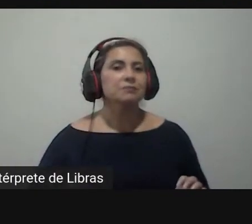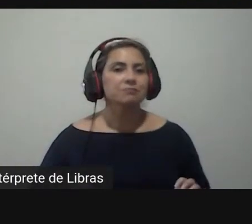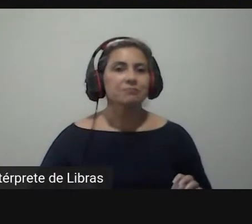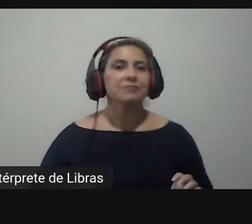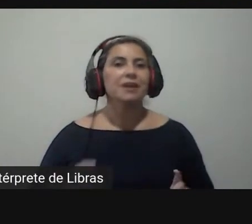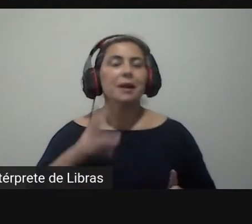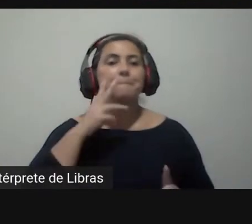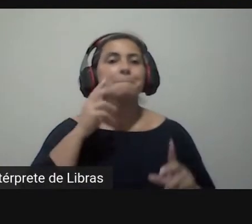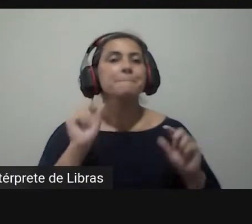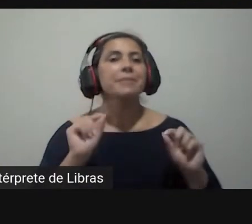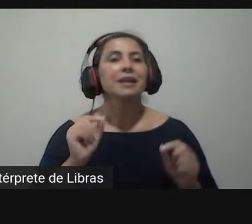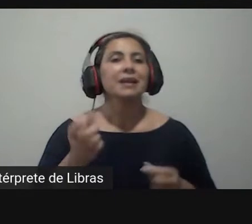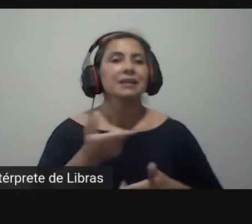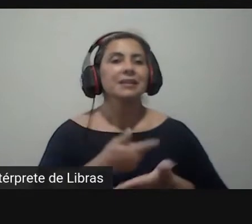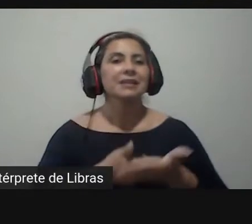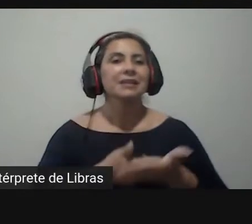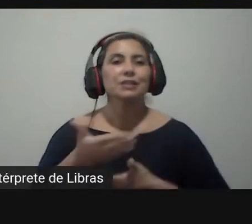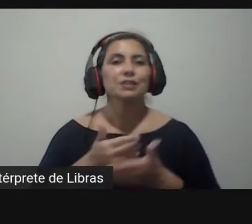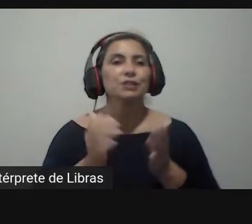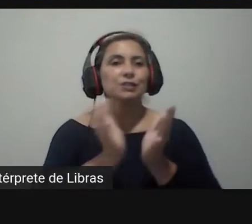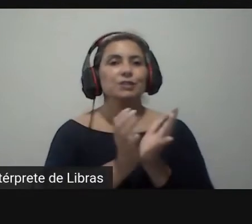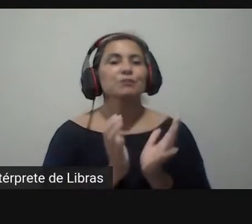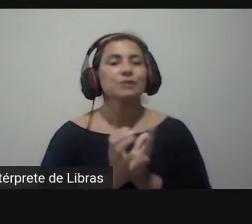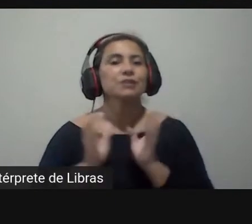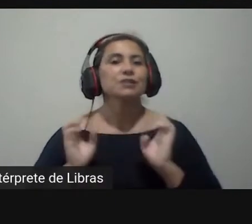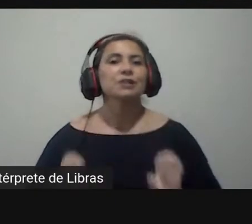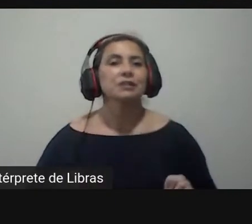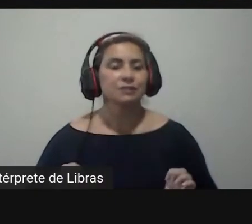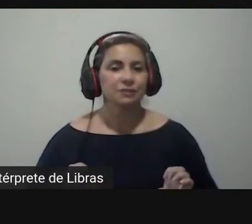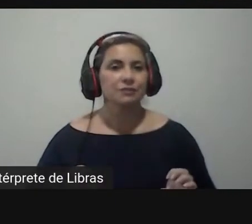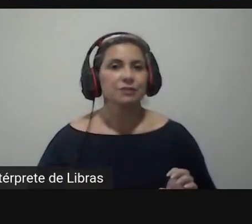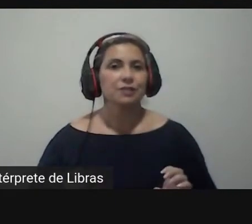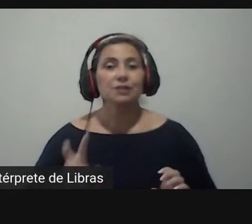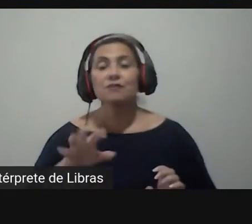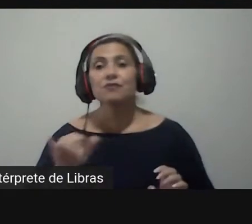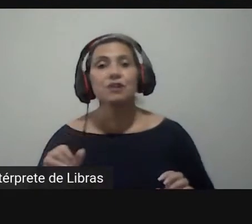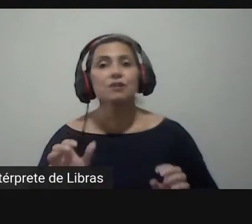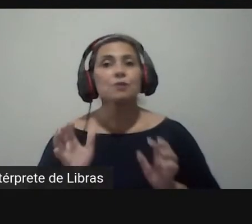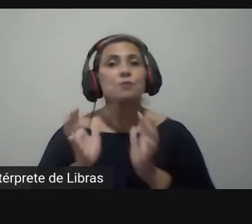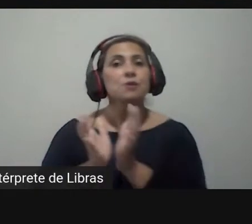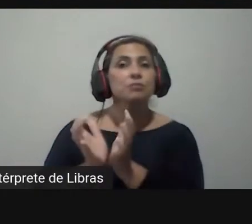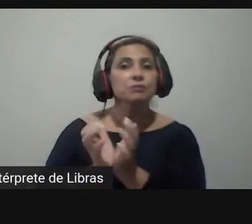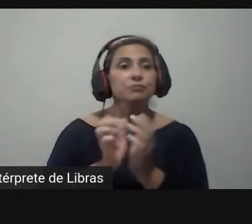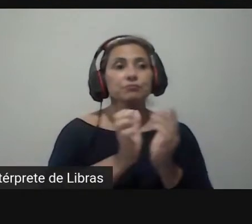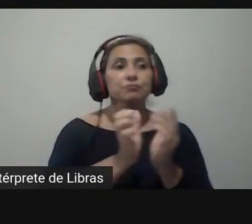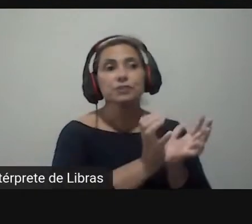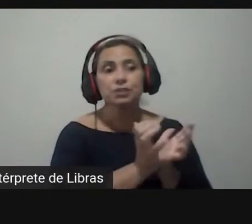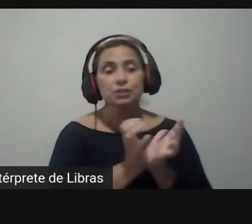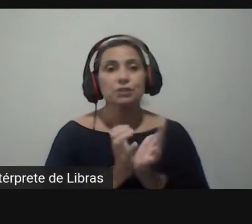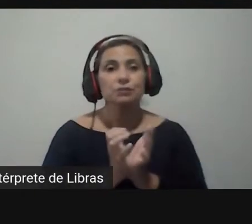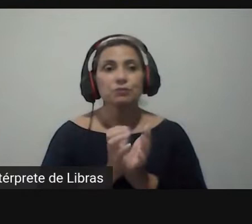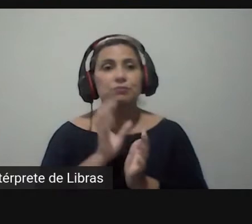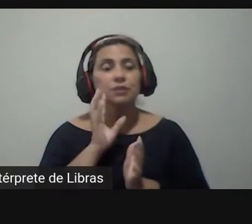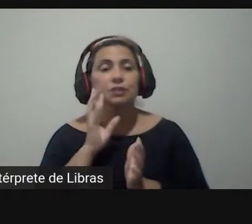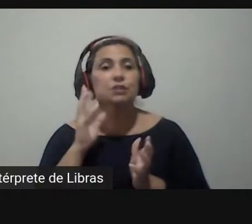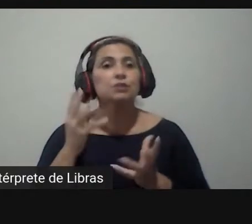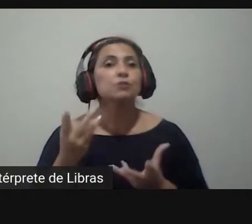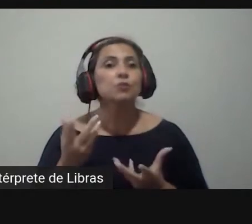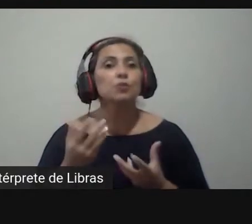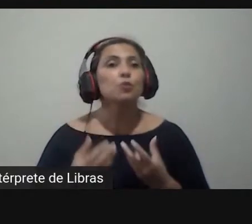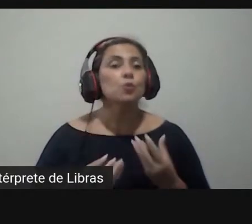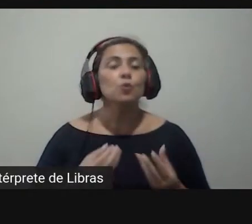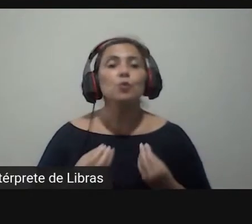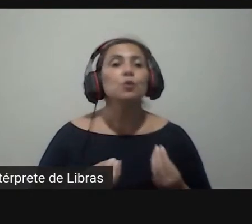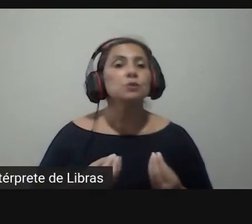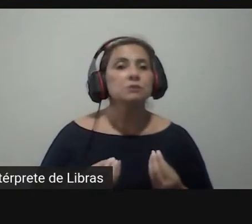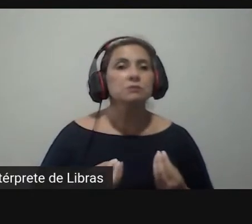de ética para pesquisa com seres humanos por exemplo e essa máquina vai passar por algum comitê de ética para tomar as decisões e quando você